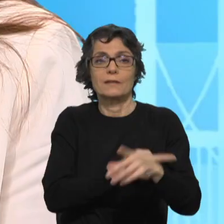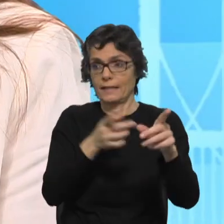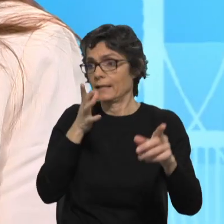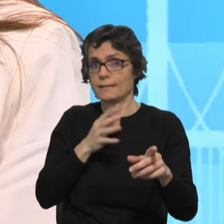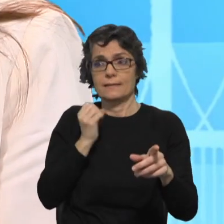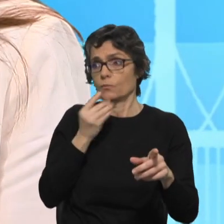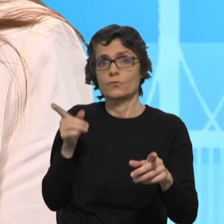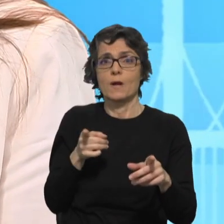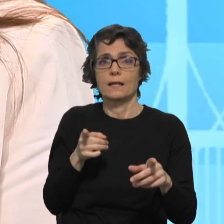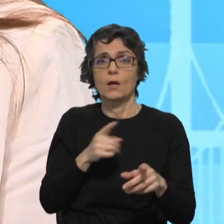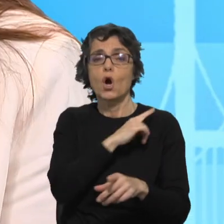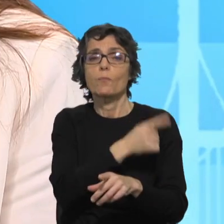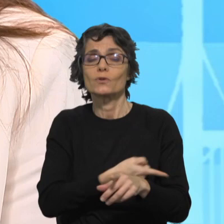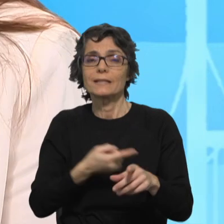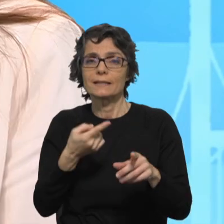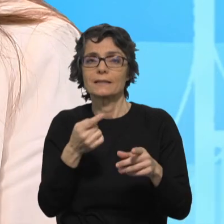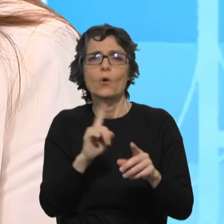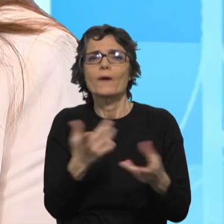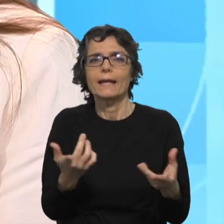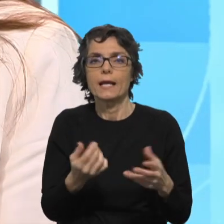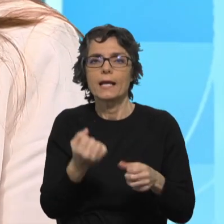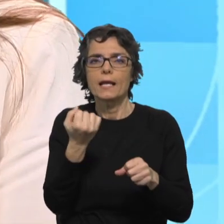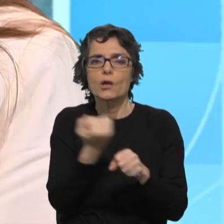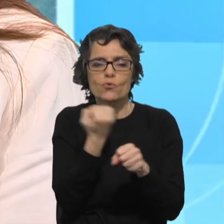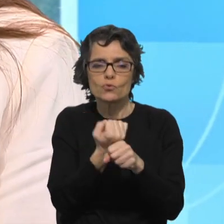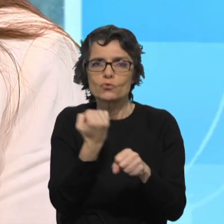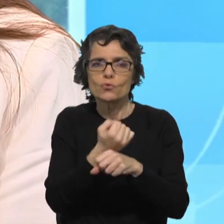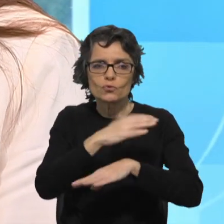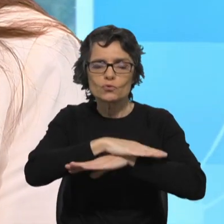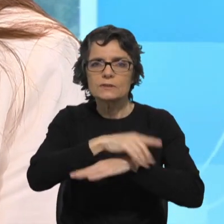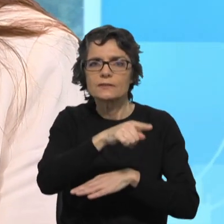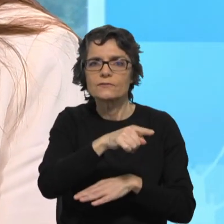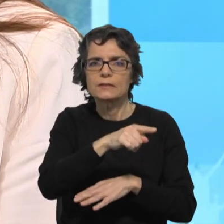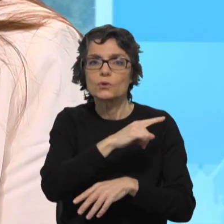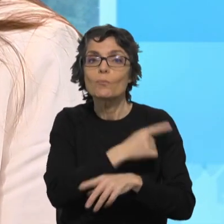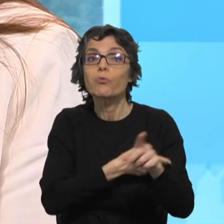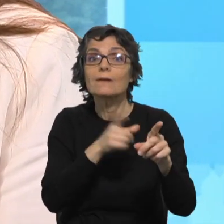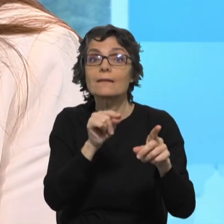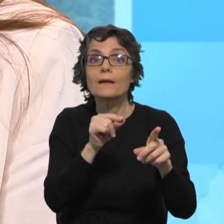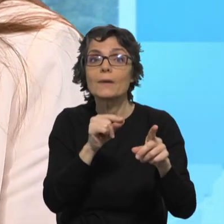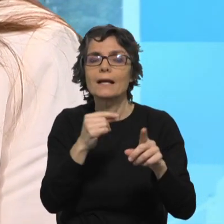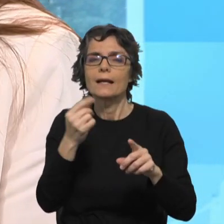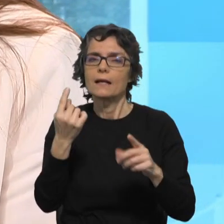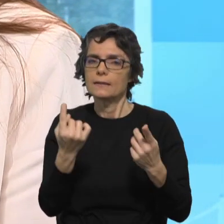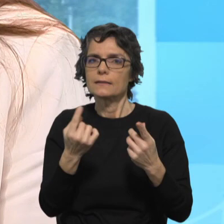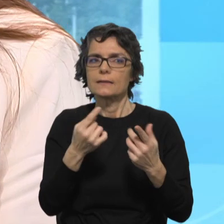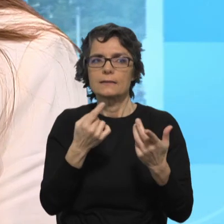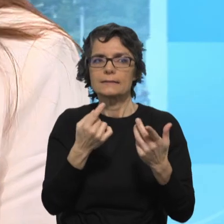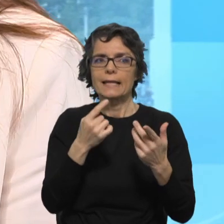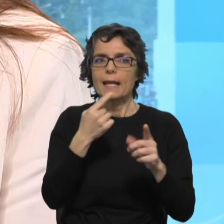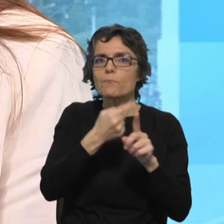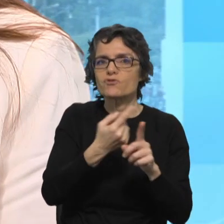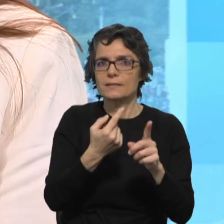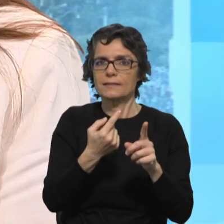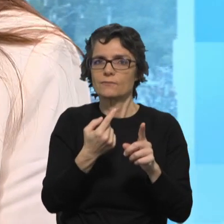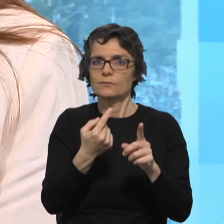subscrevo, poder tem a ver com serviço. O poder e a autoridade são duas coisas belas. A